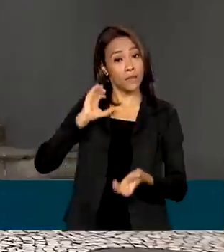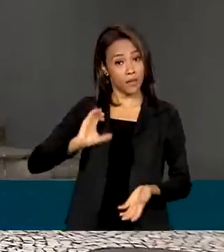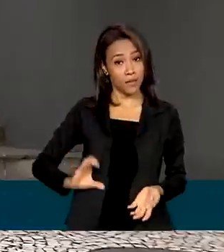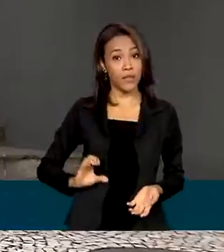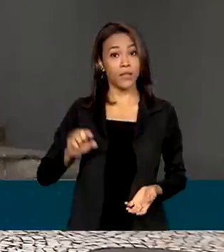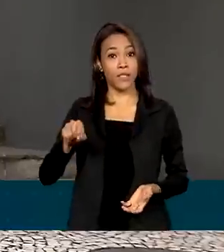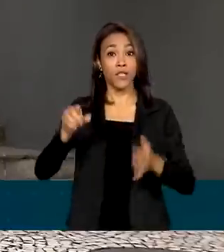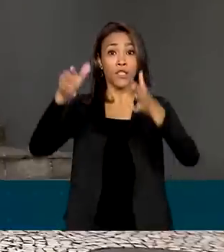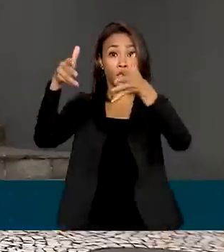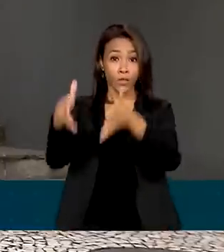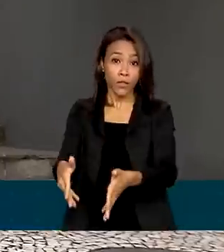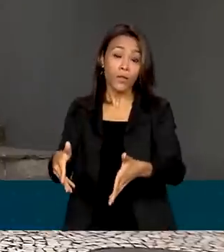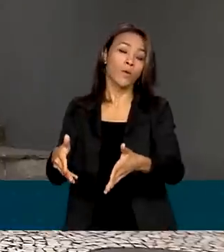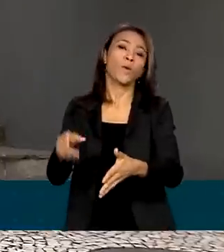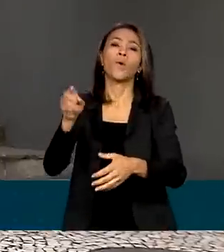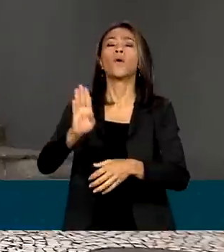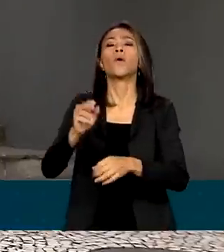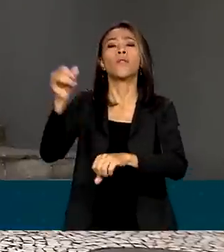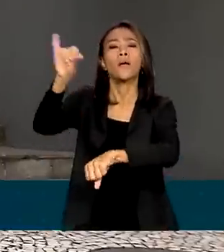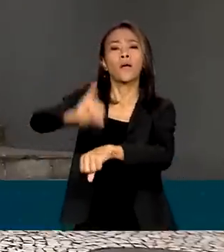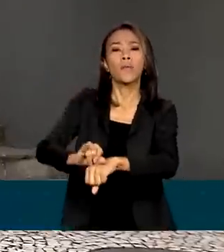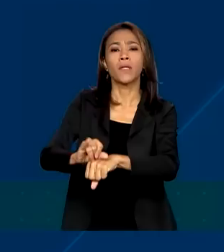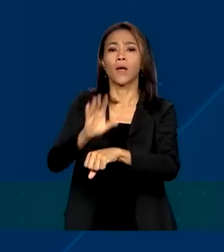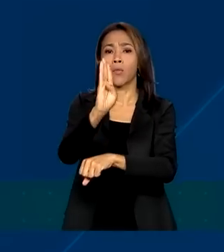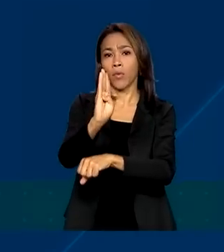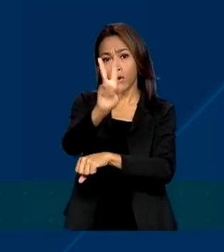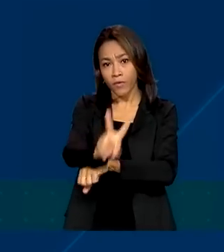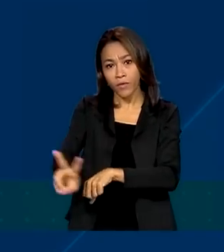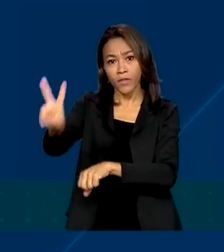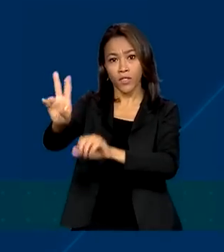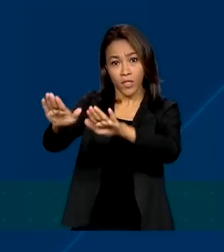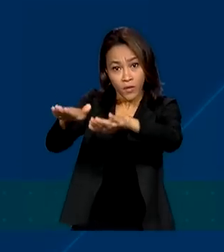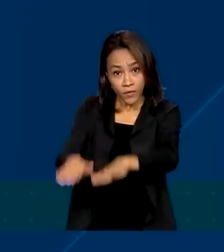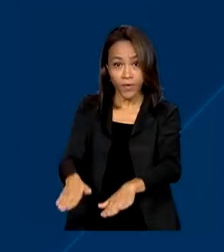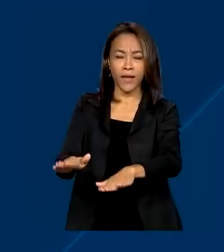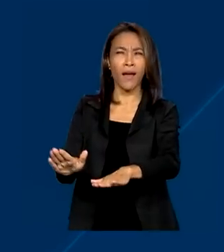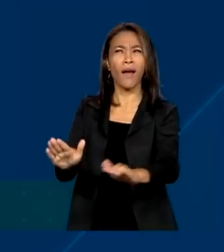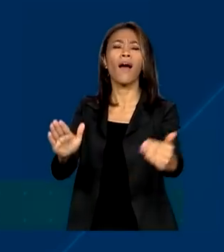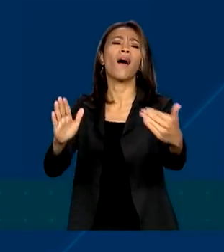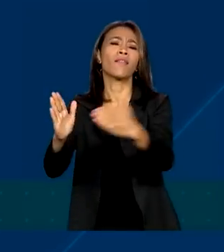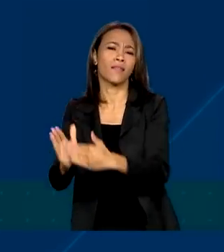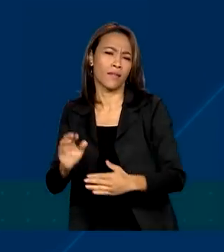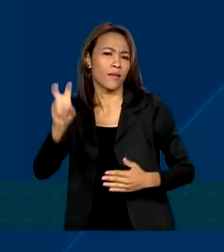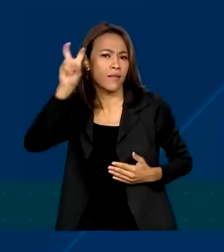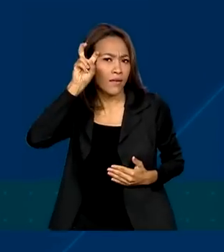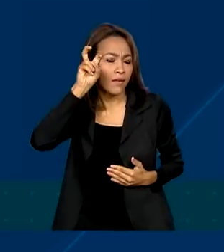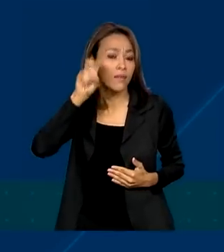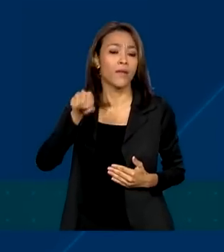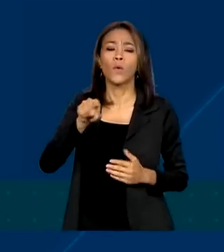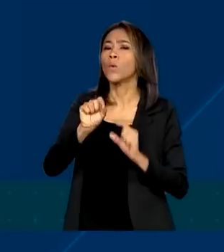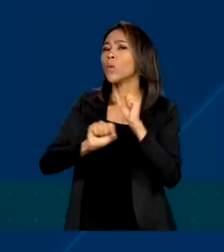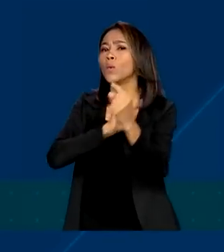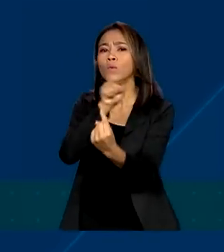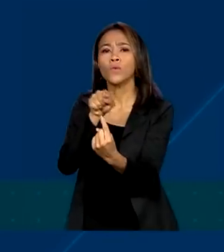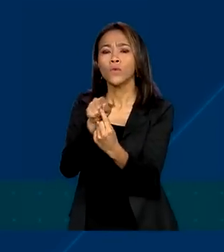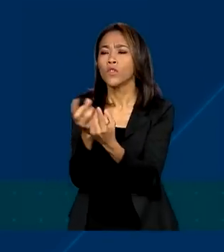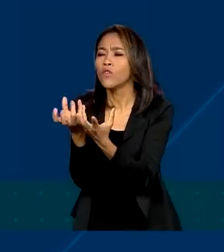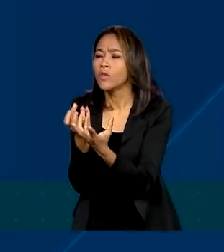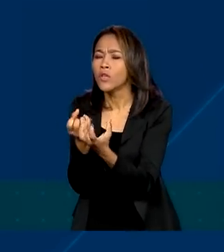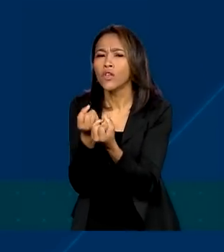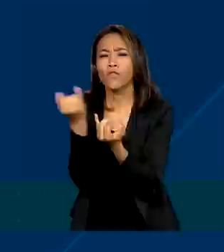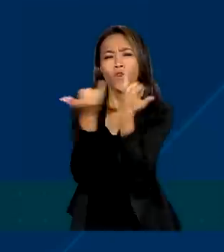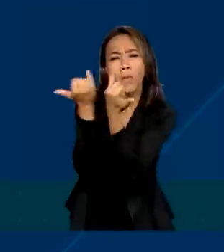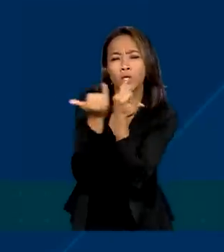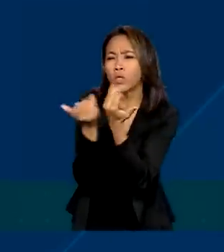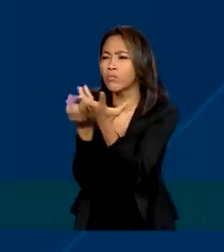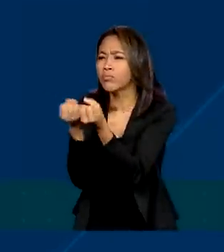desembarcou em Boa Vista neste domingo e fica até quinta. Nesse tempo, a comitiva vai colher informações para montar um